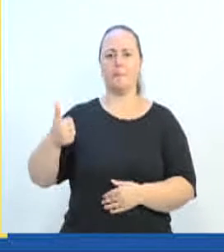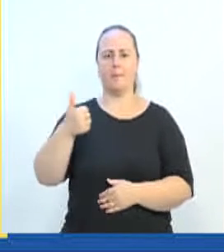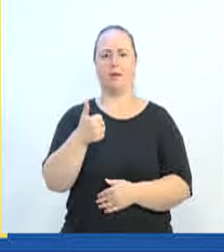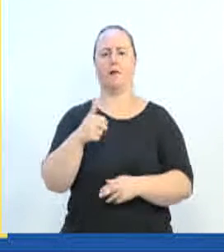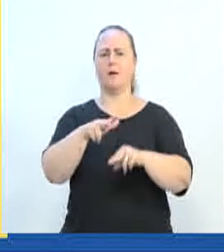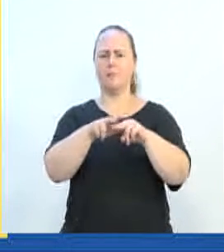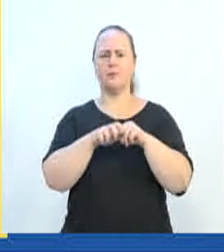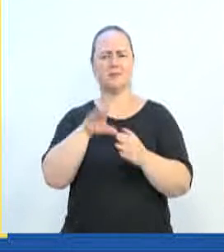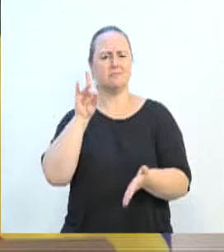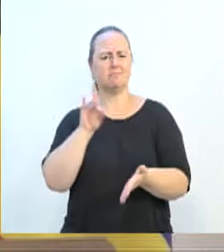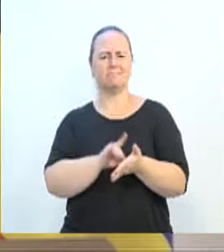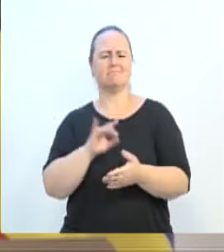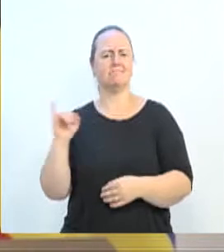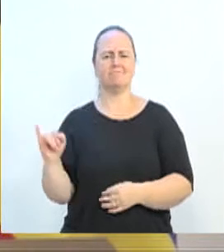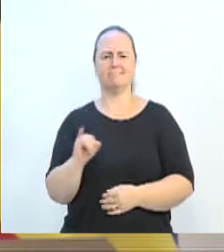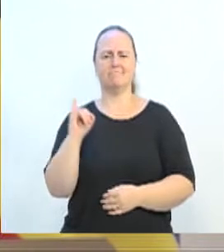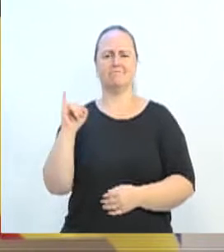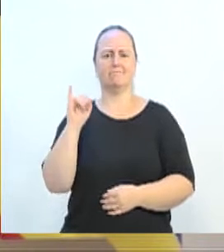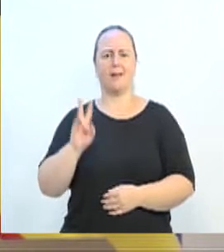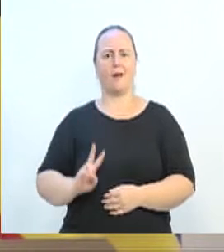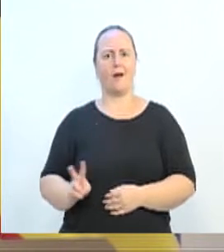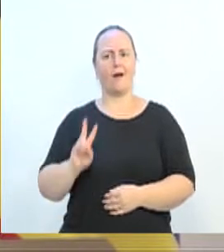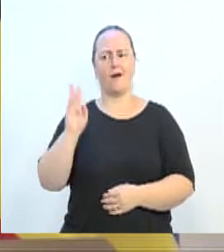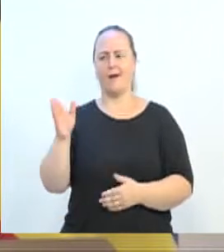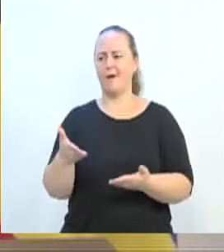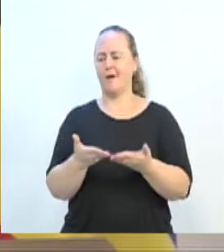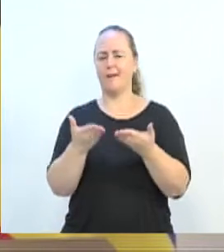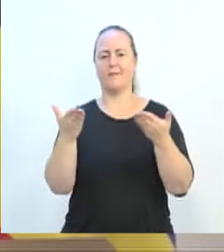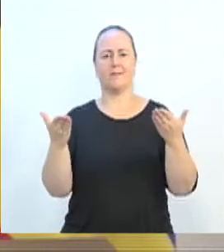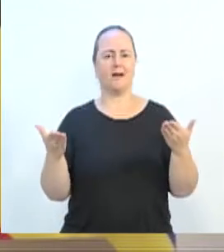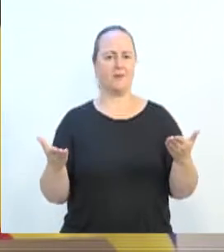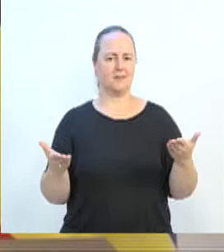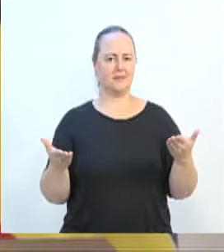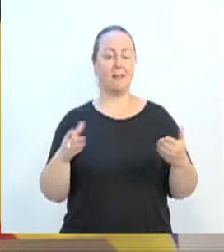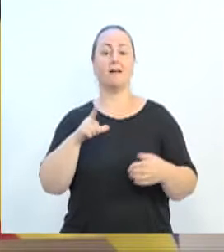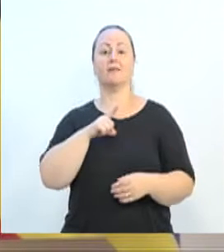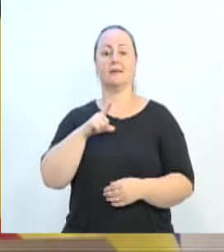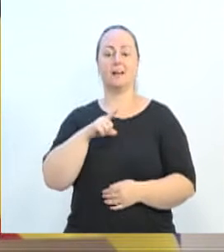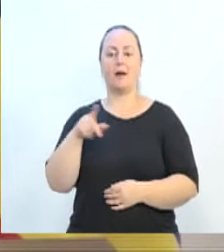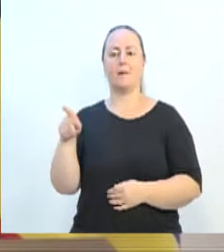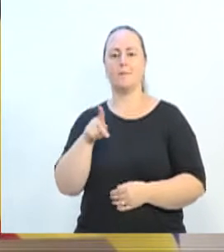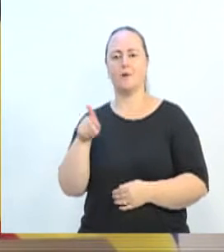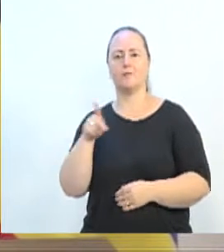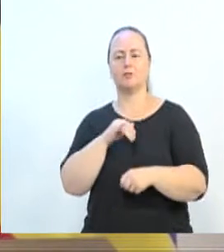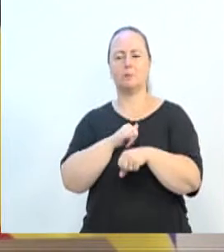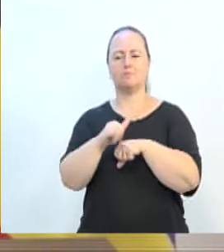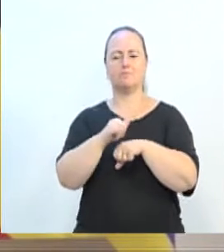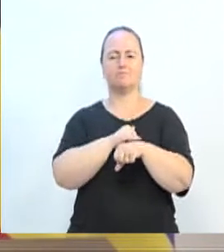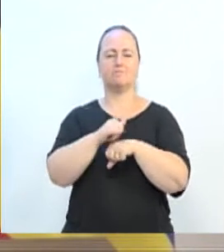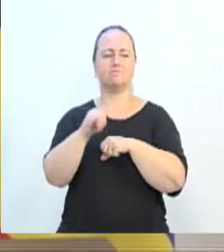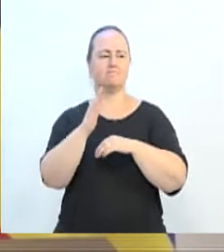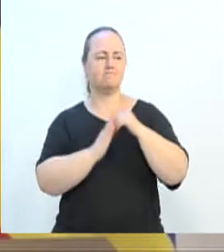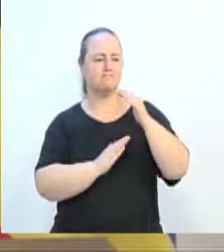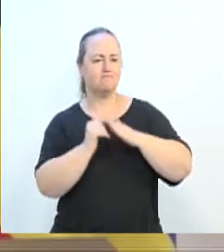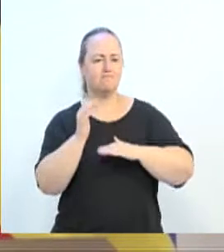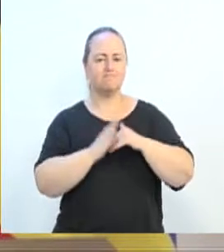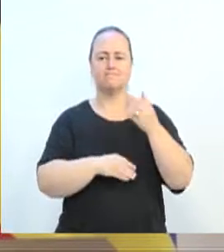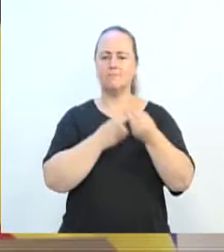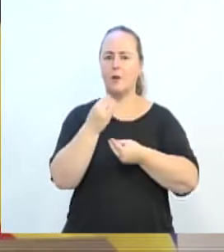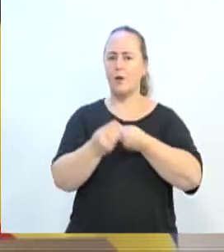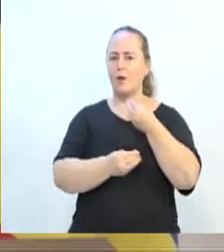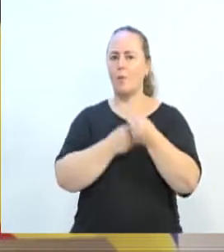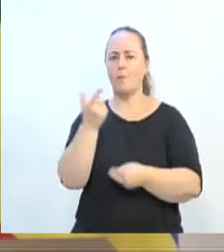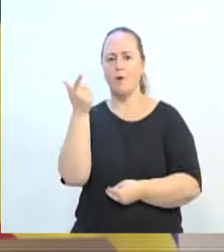importância valorizar os professores que buscam encontrar maneiras como inovar a educação para que